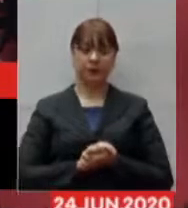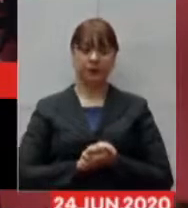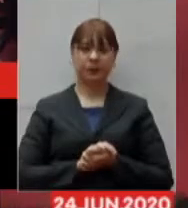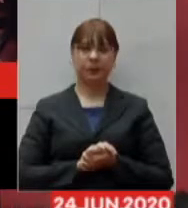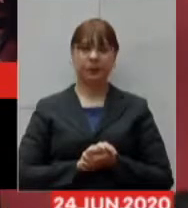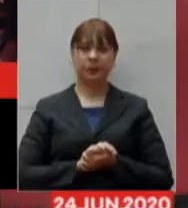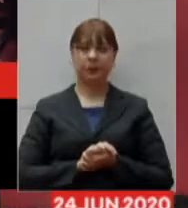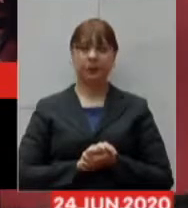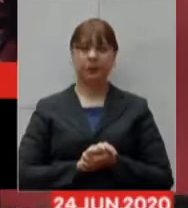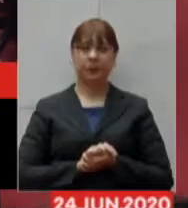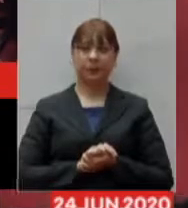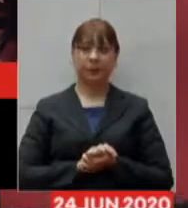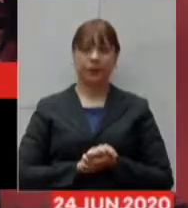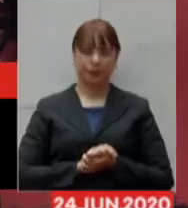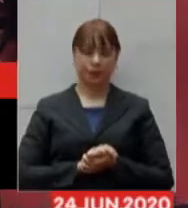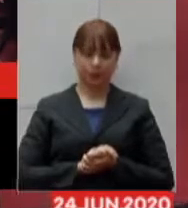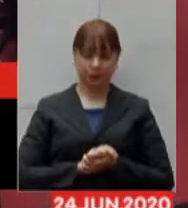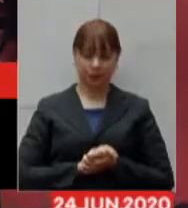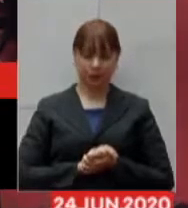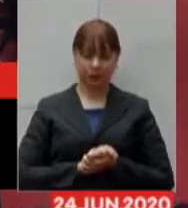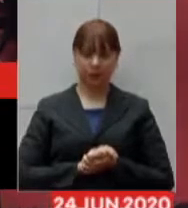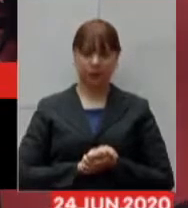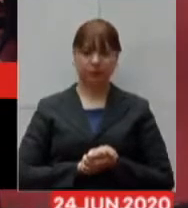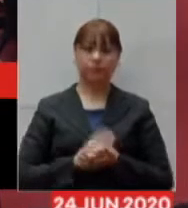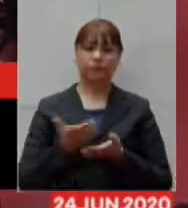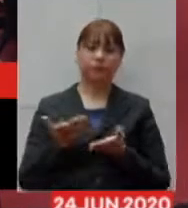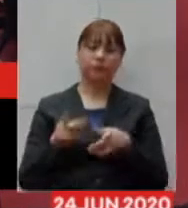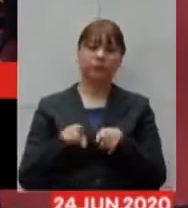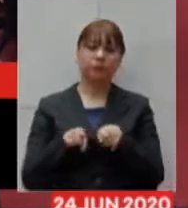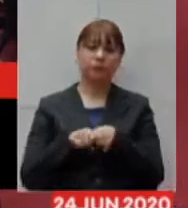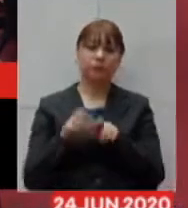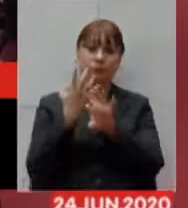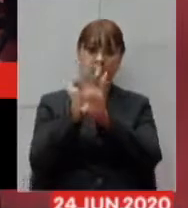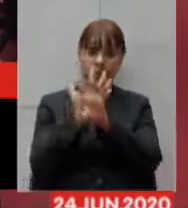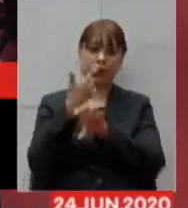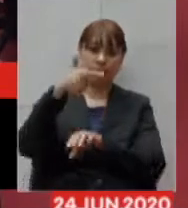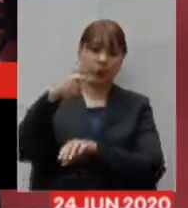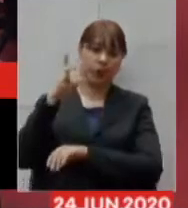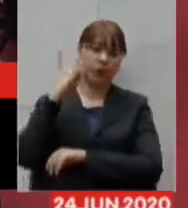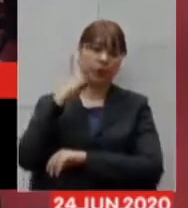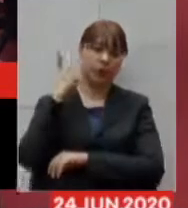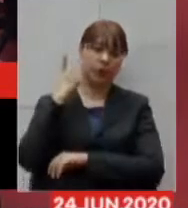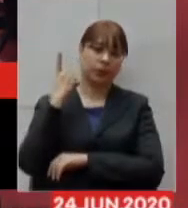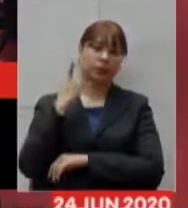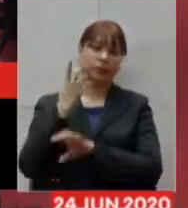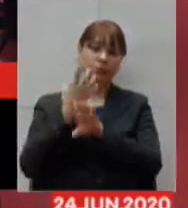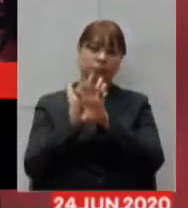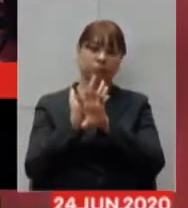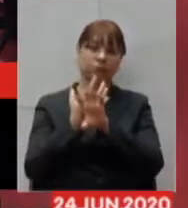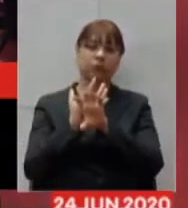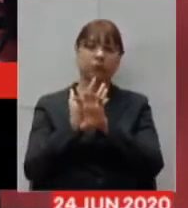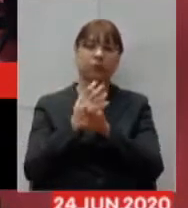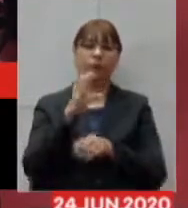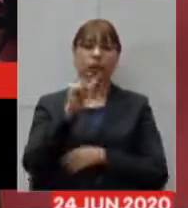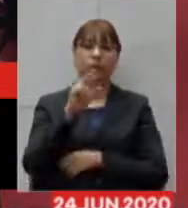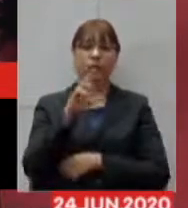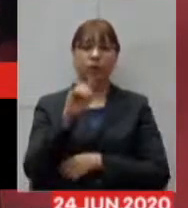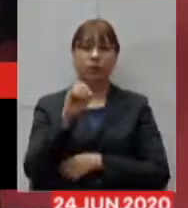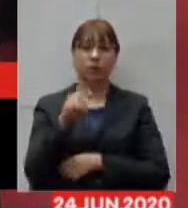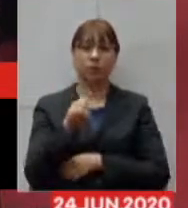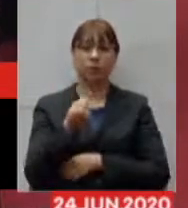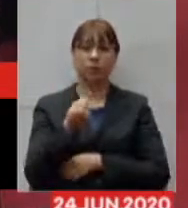Reforçando aí os deputados que estão presentes via remoto, aqui presencial, eu e deputado Carlos Pimenta, mas